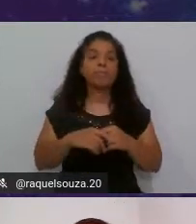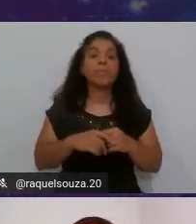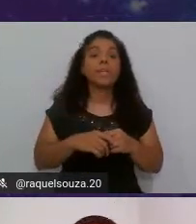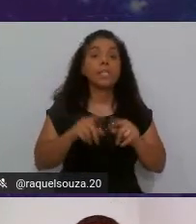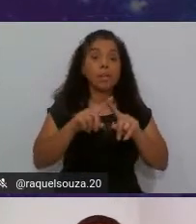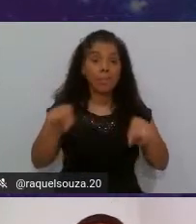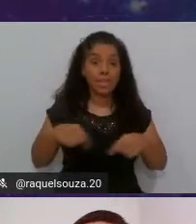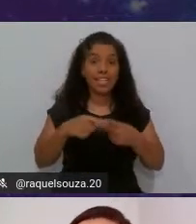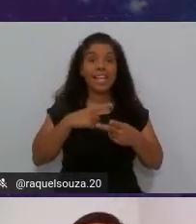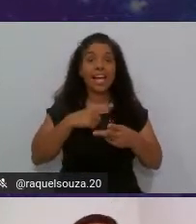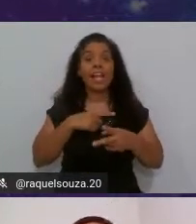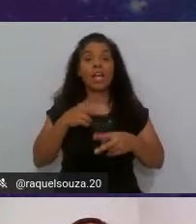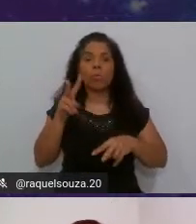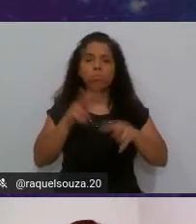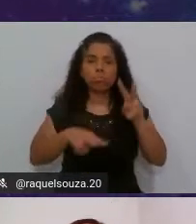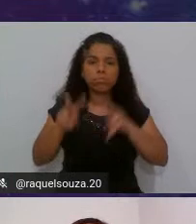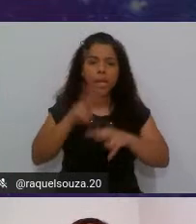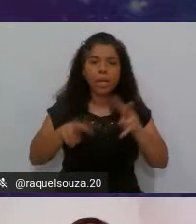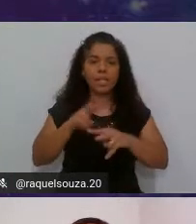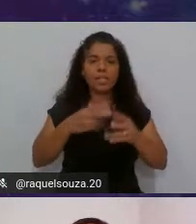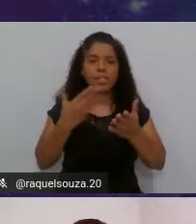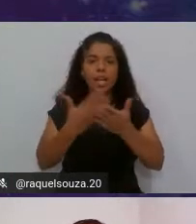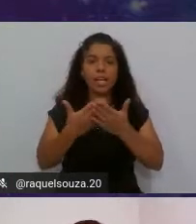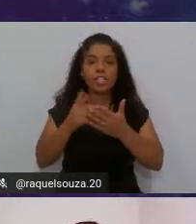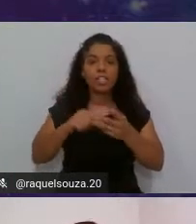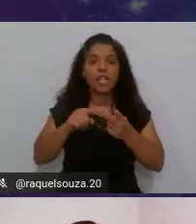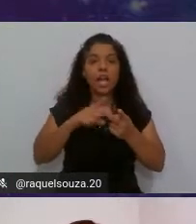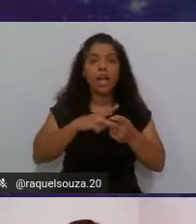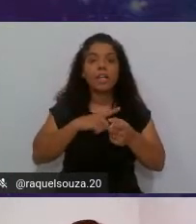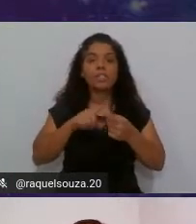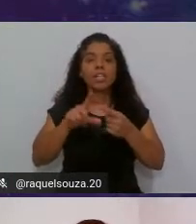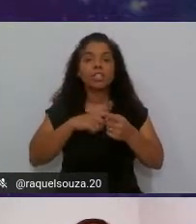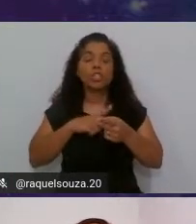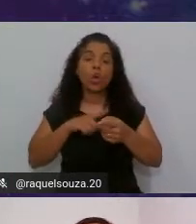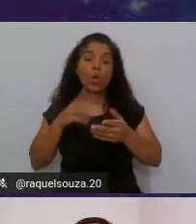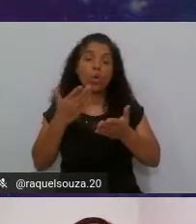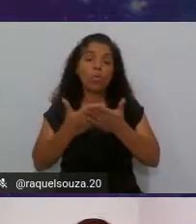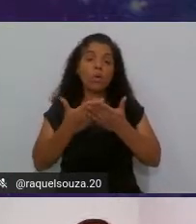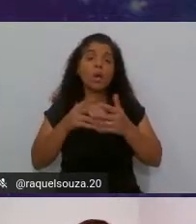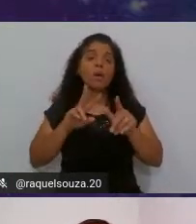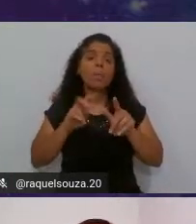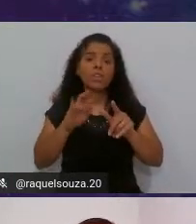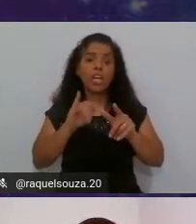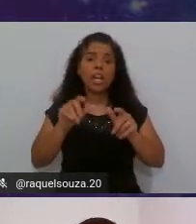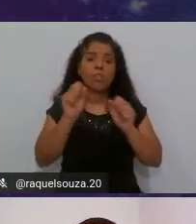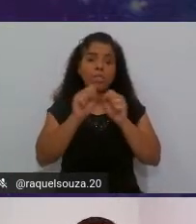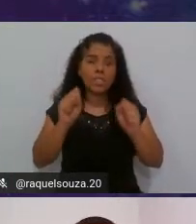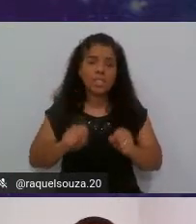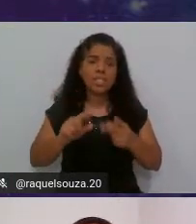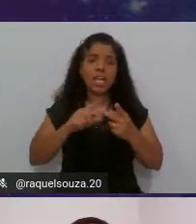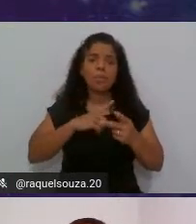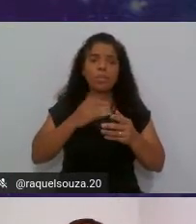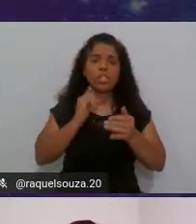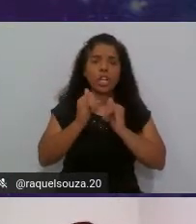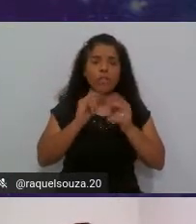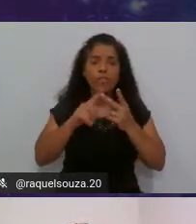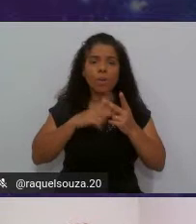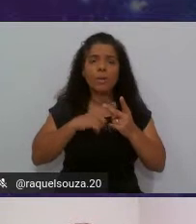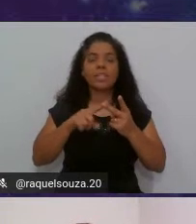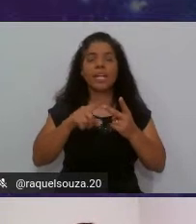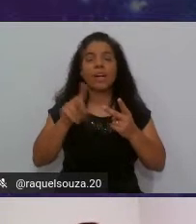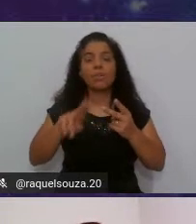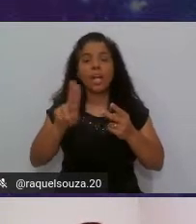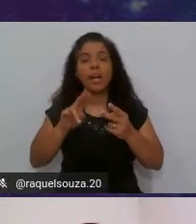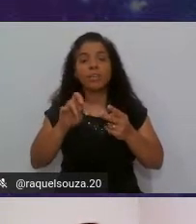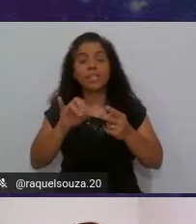testes na hospidata de formação sou bacharel em sistemas de informação pela universidade estácio de Sá meu tempo